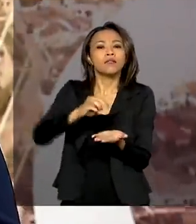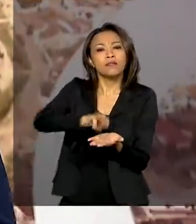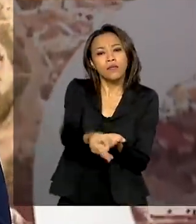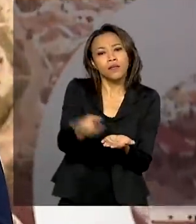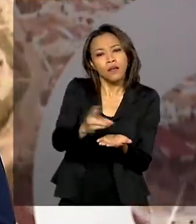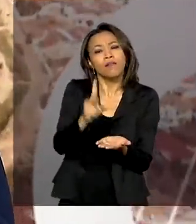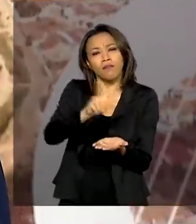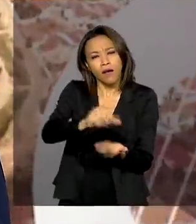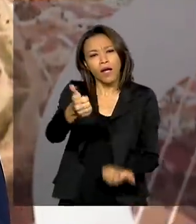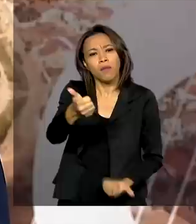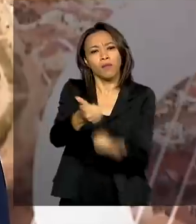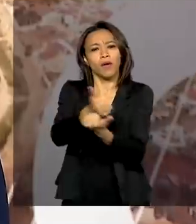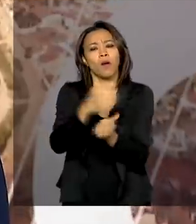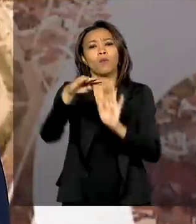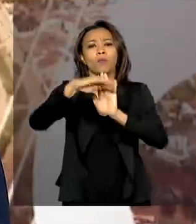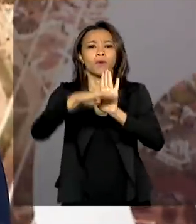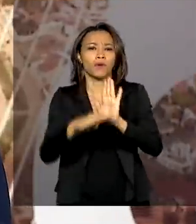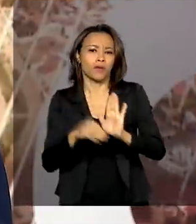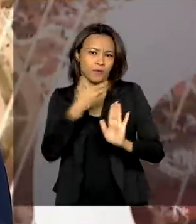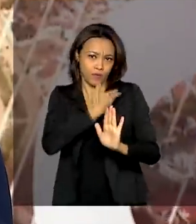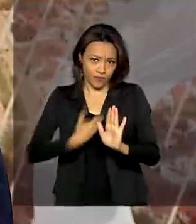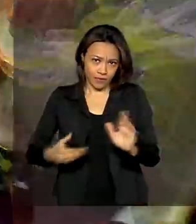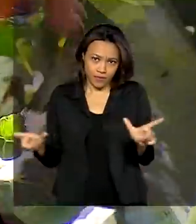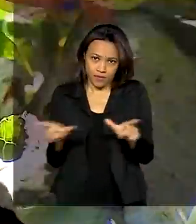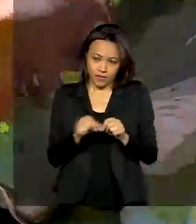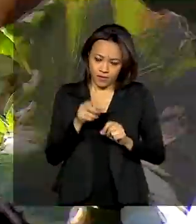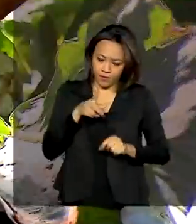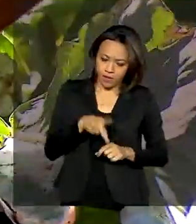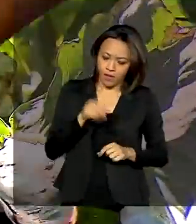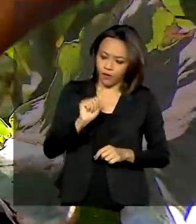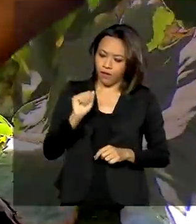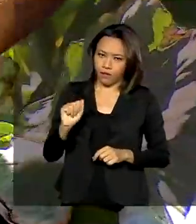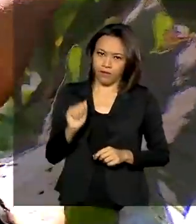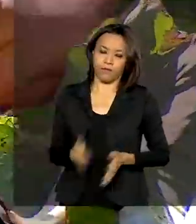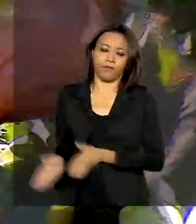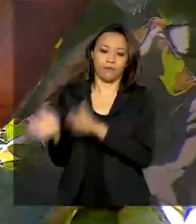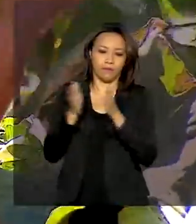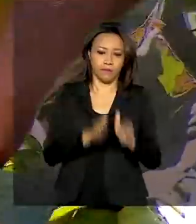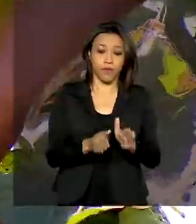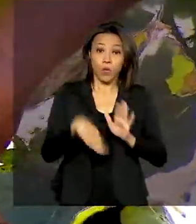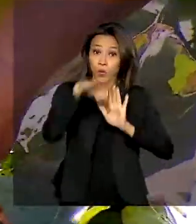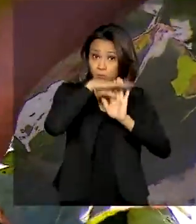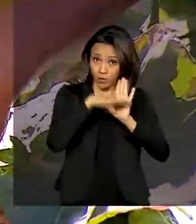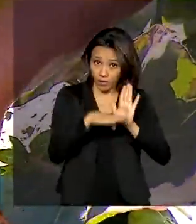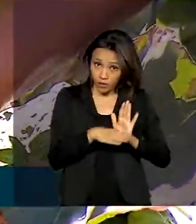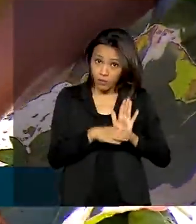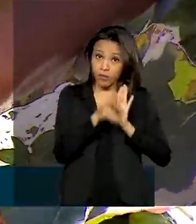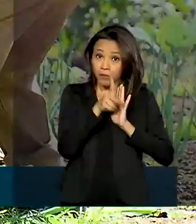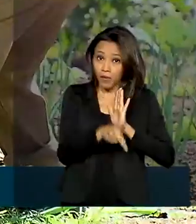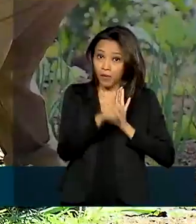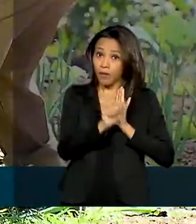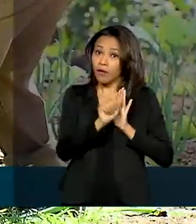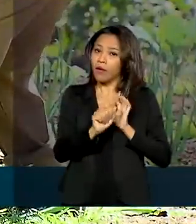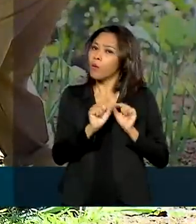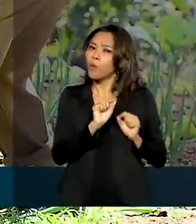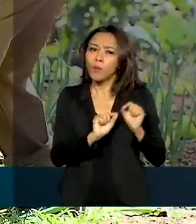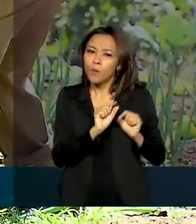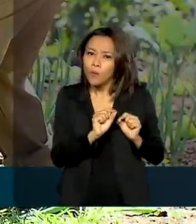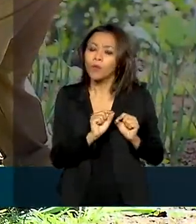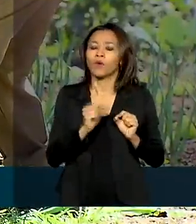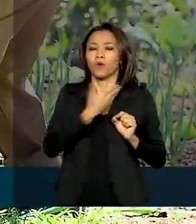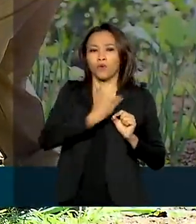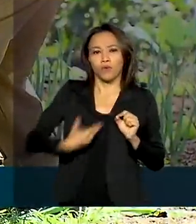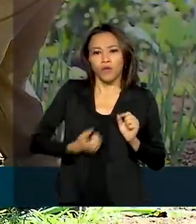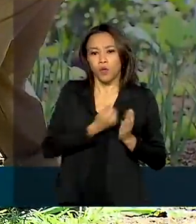o PAA, o Programa de Aquisição de Alimentos. Pelo Programa de Aquisição de Alimentos, o PAA, o governo